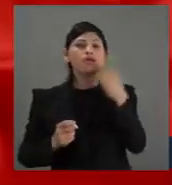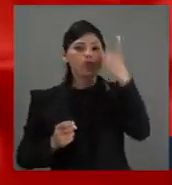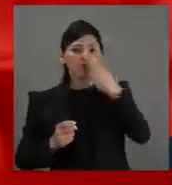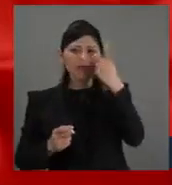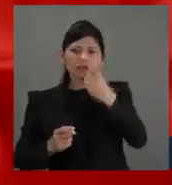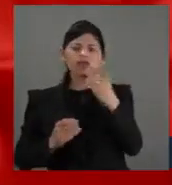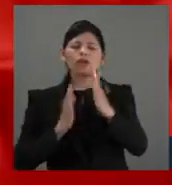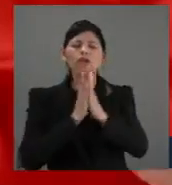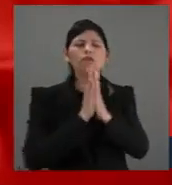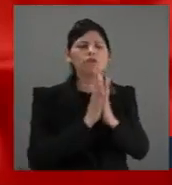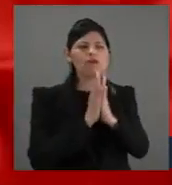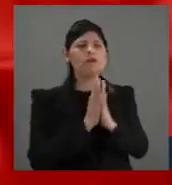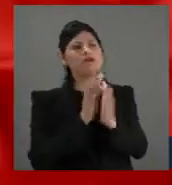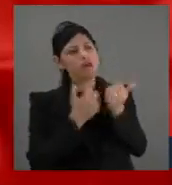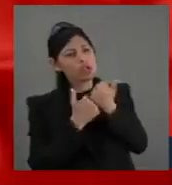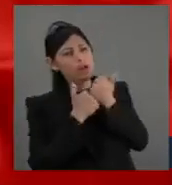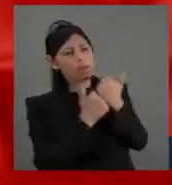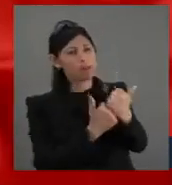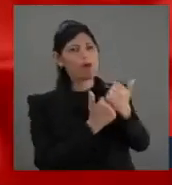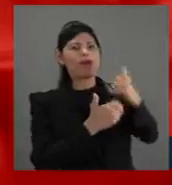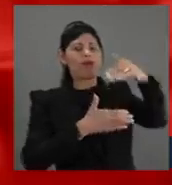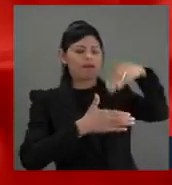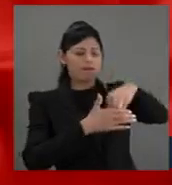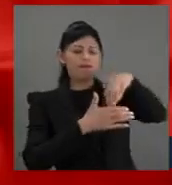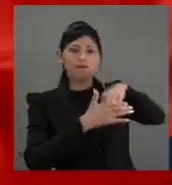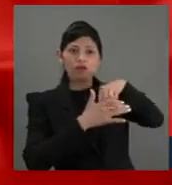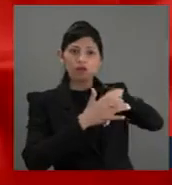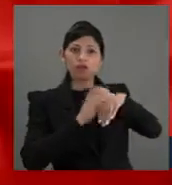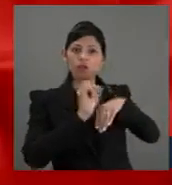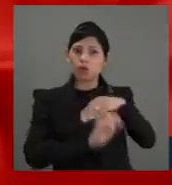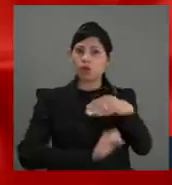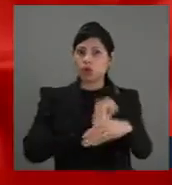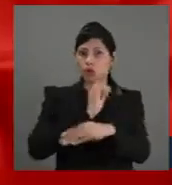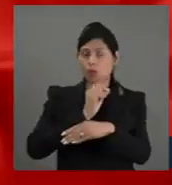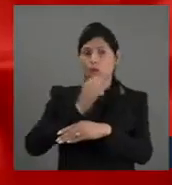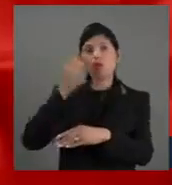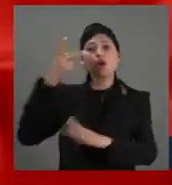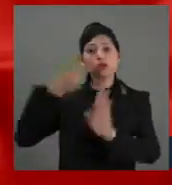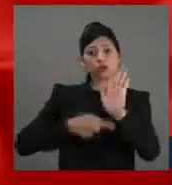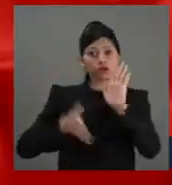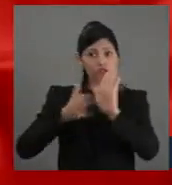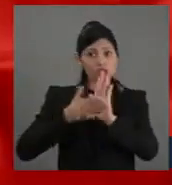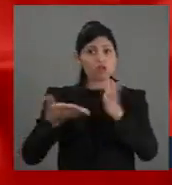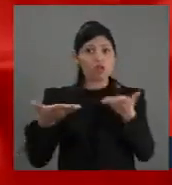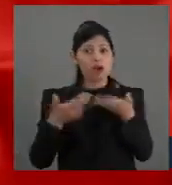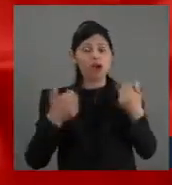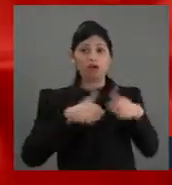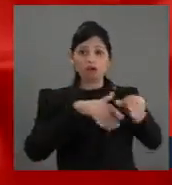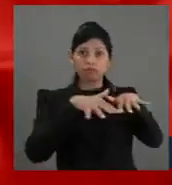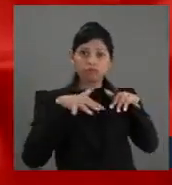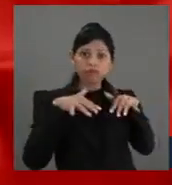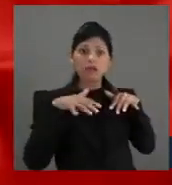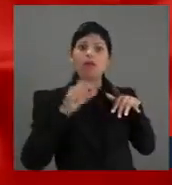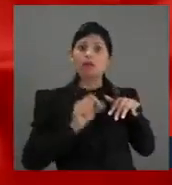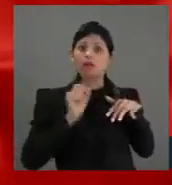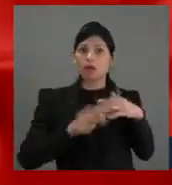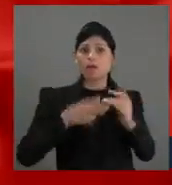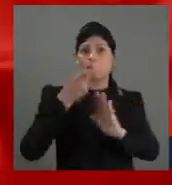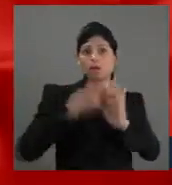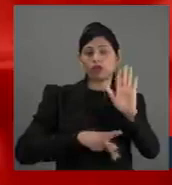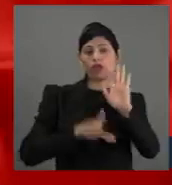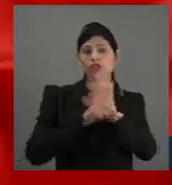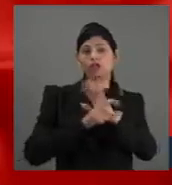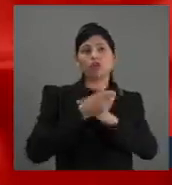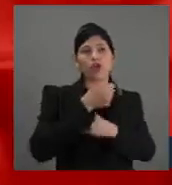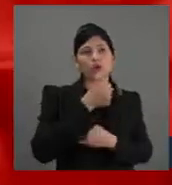e votem favorávelmente o projeto agora no plenário. O projeto de lei 4364